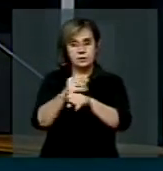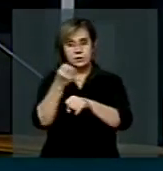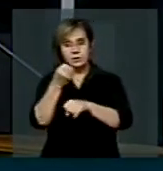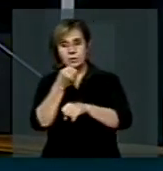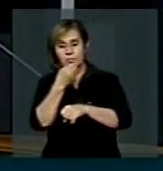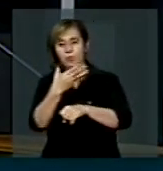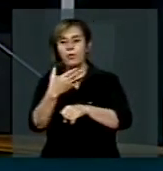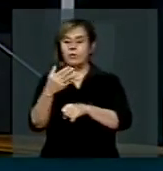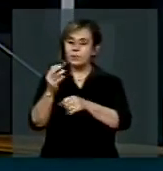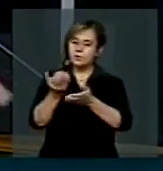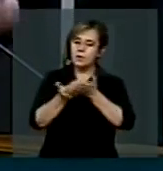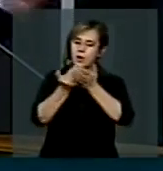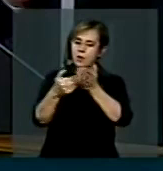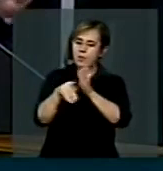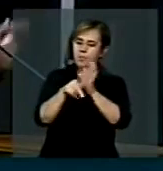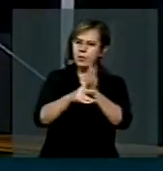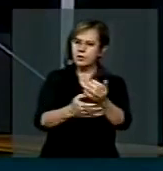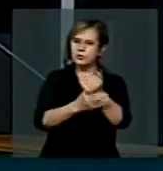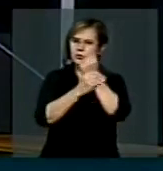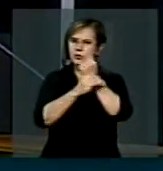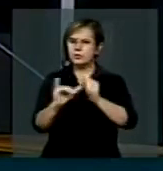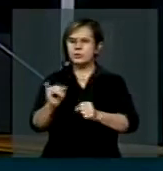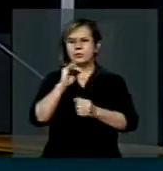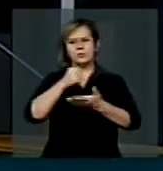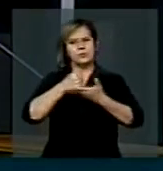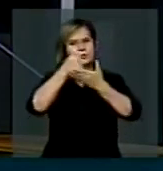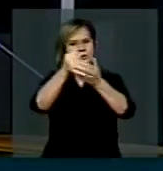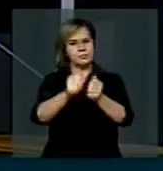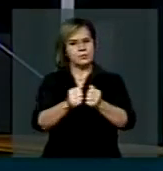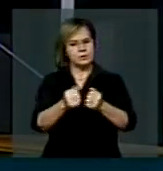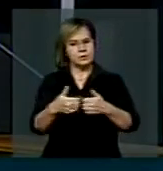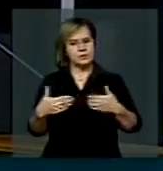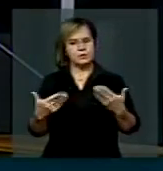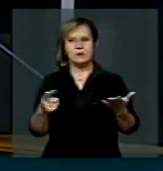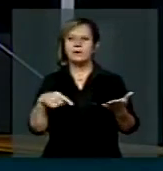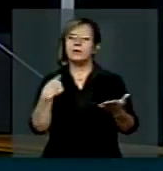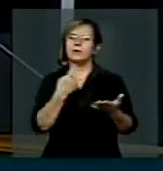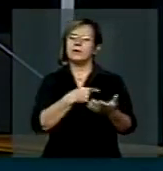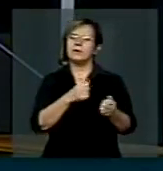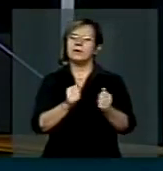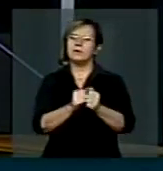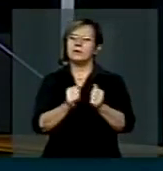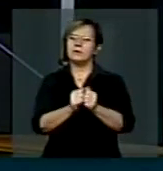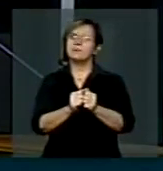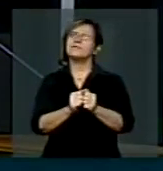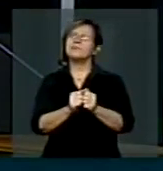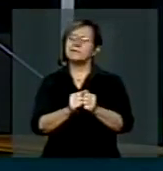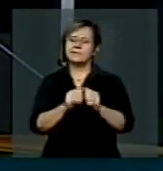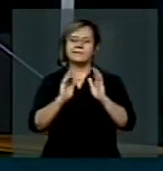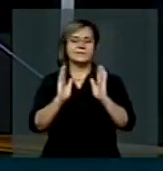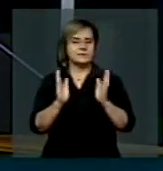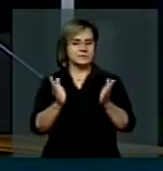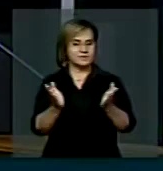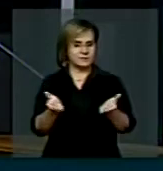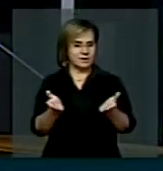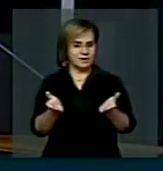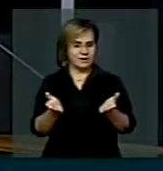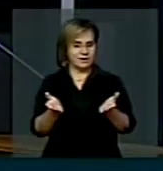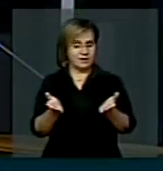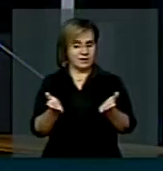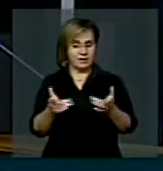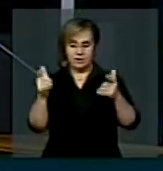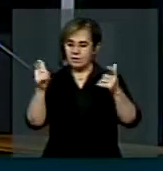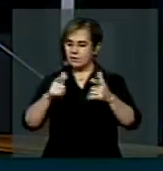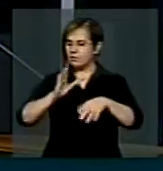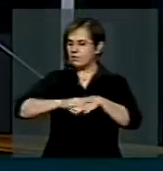estruturas, portos seguros, portos importantes. E nós, na Foz do Rio Amazonas, somos a região